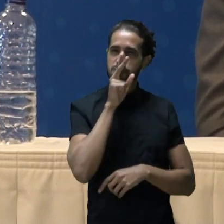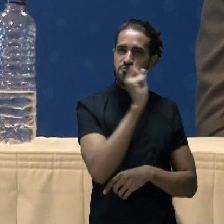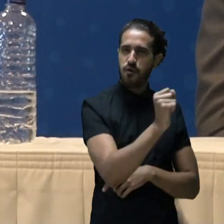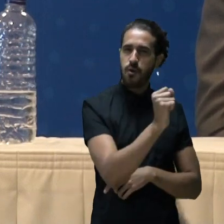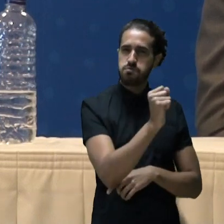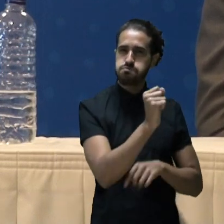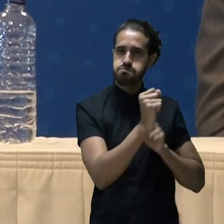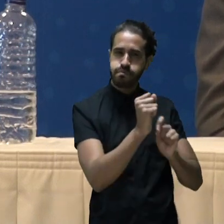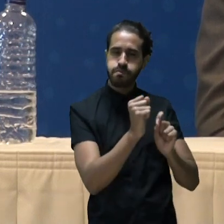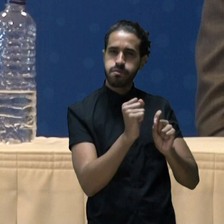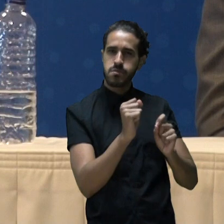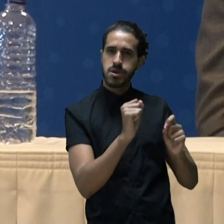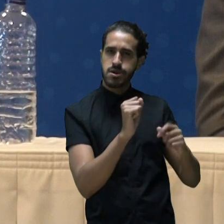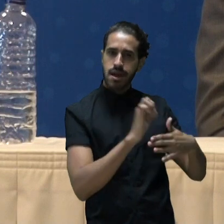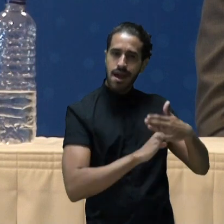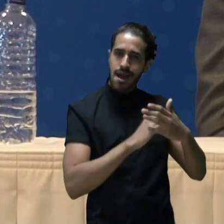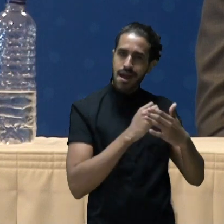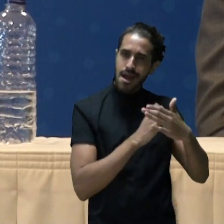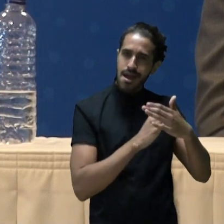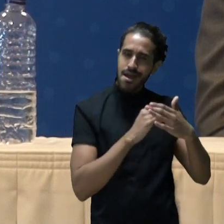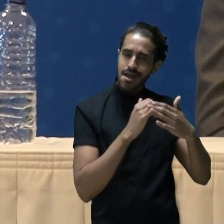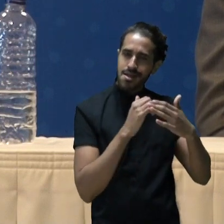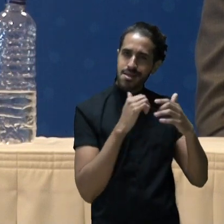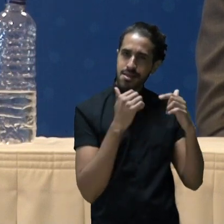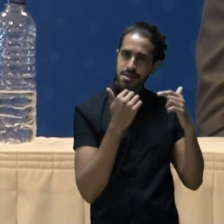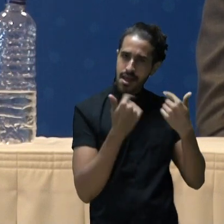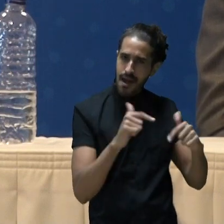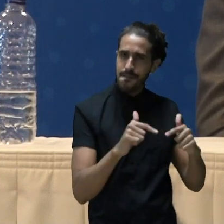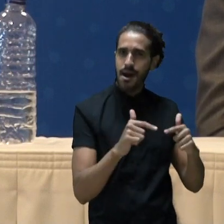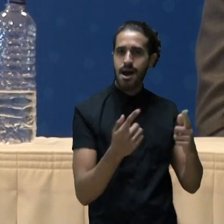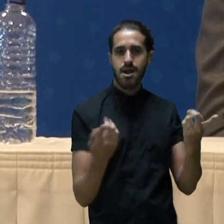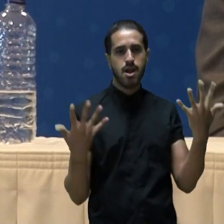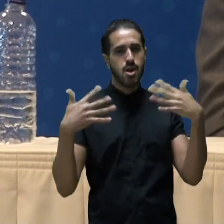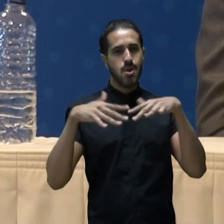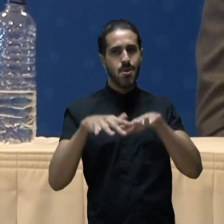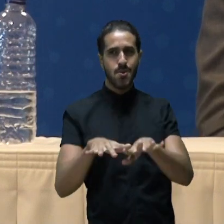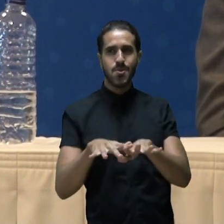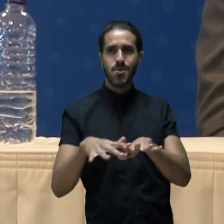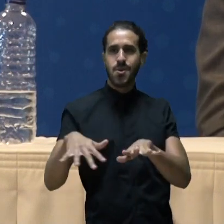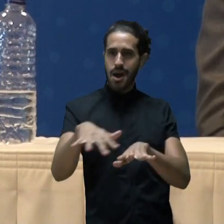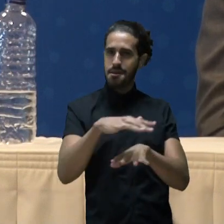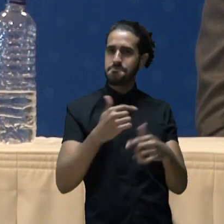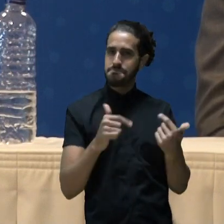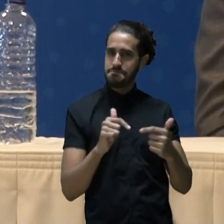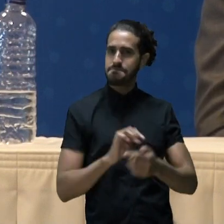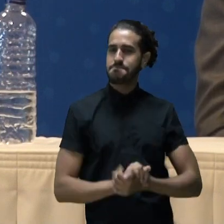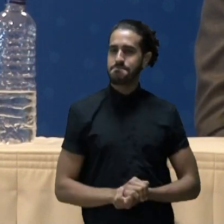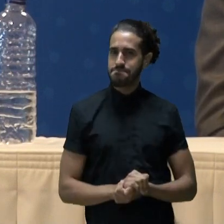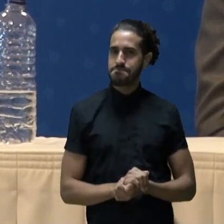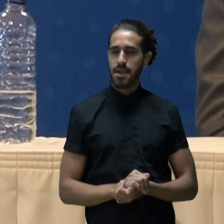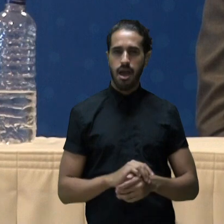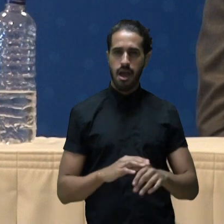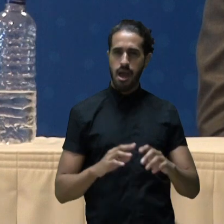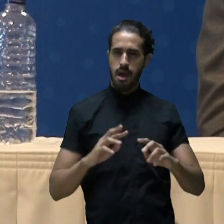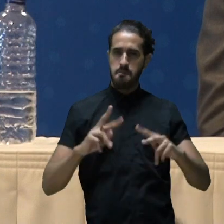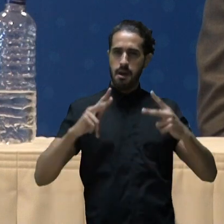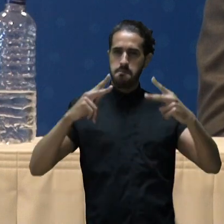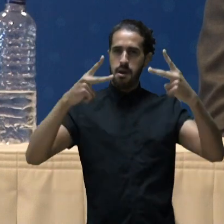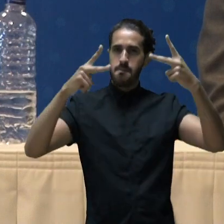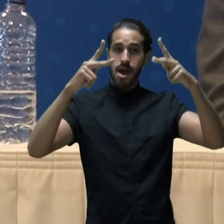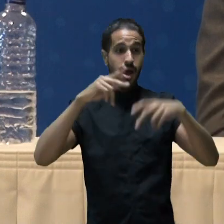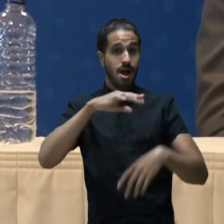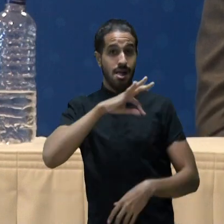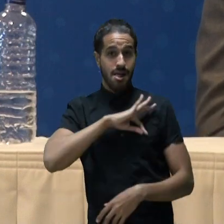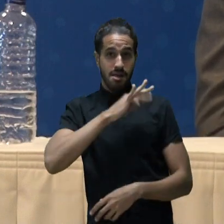fortalecimento de empregabilidade, da inclusão produtiva e da geração de